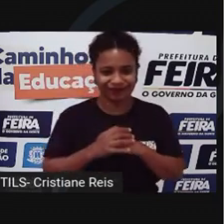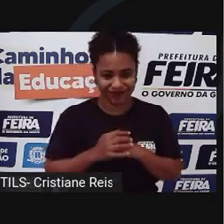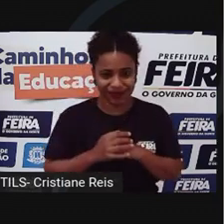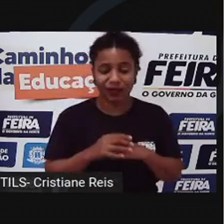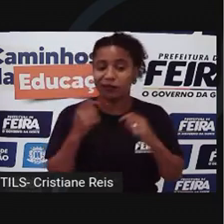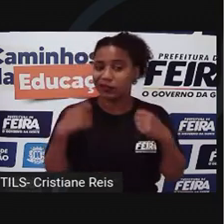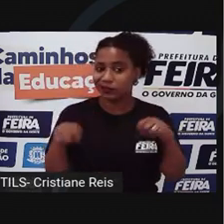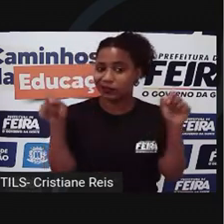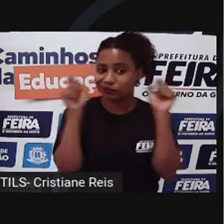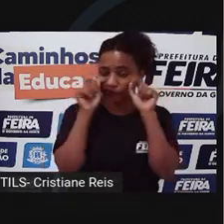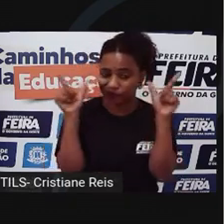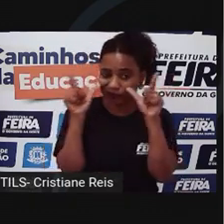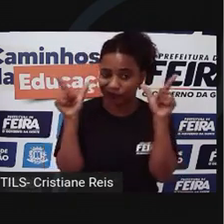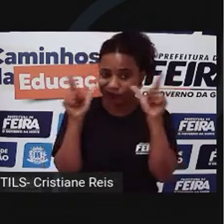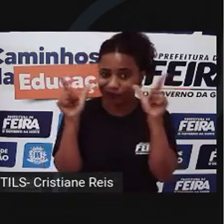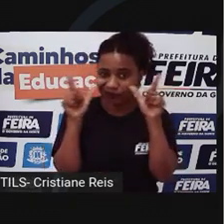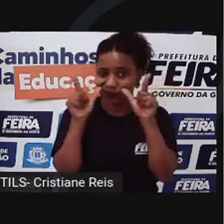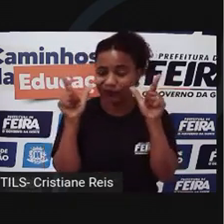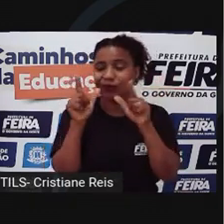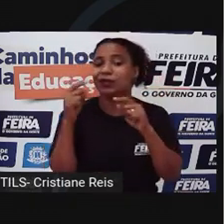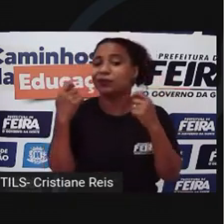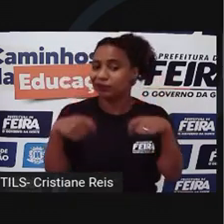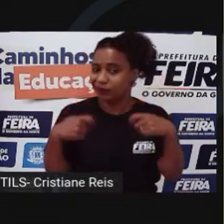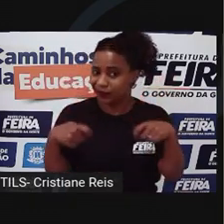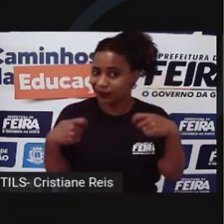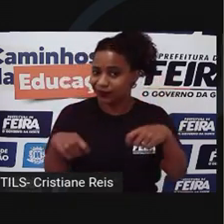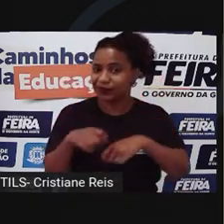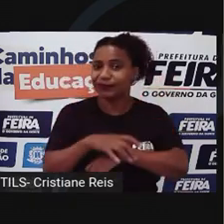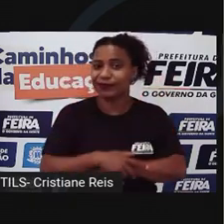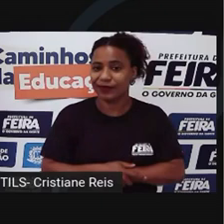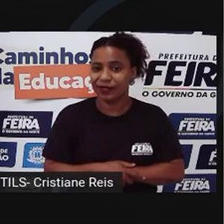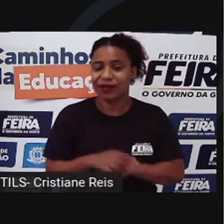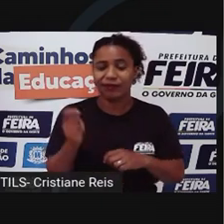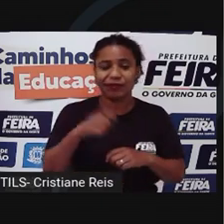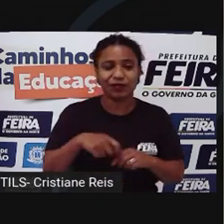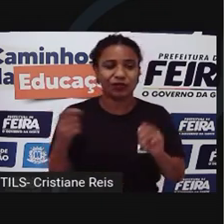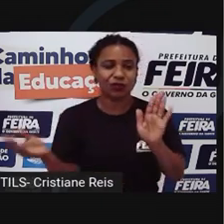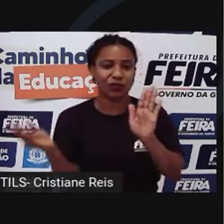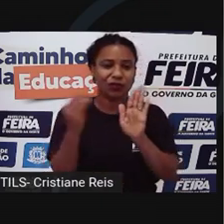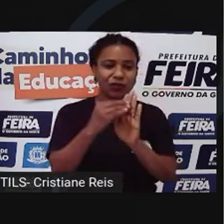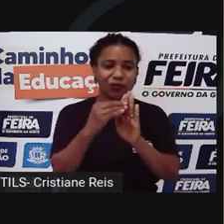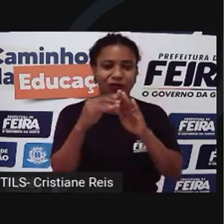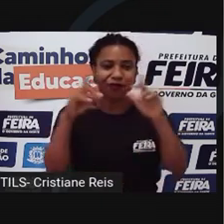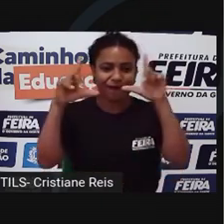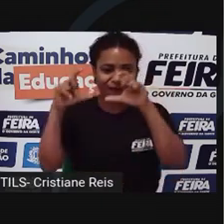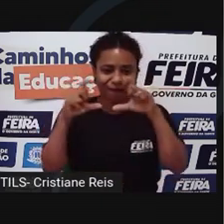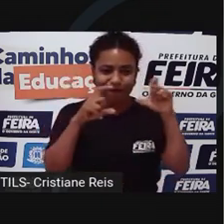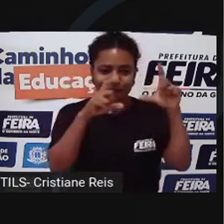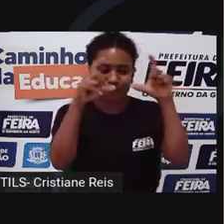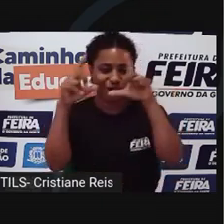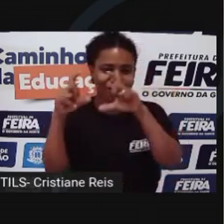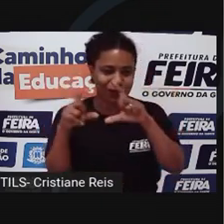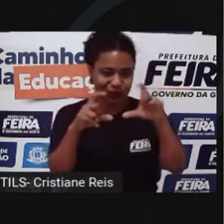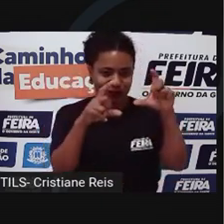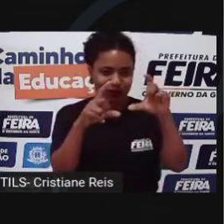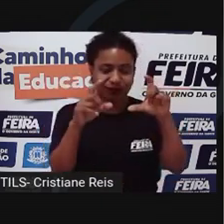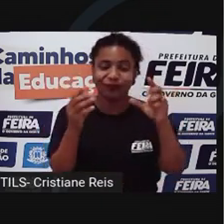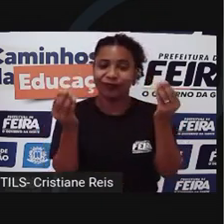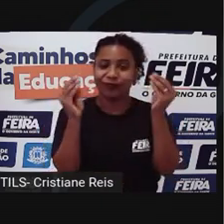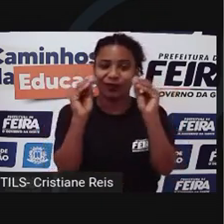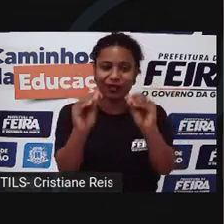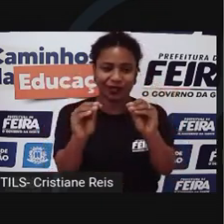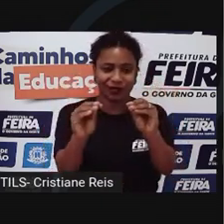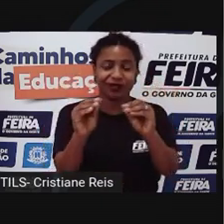ficar muito atento com o uso indevido da nossa imagem. O ato de publicarmos fotos não significa que isso permite